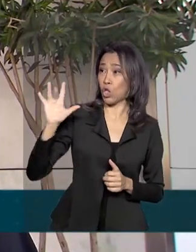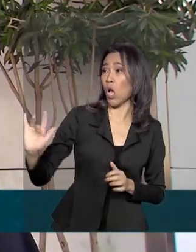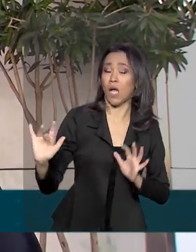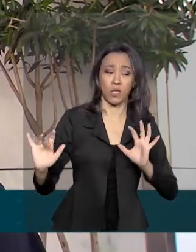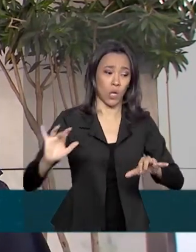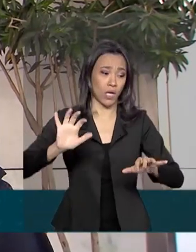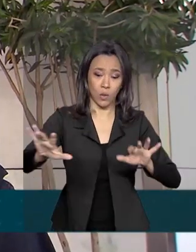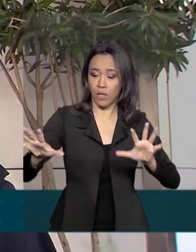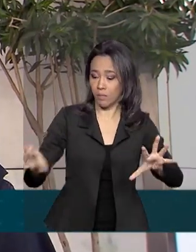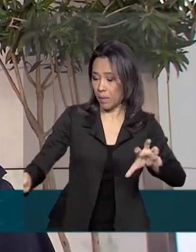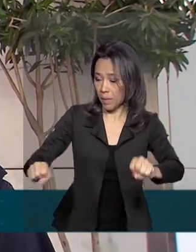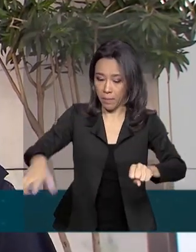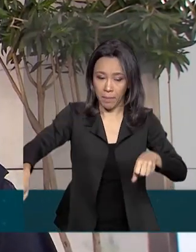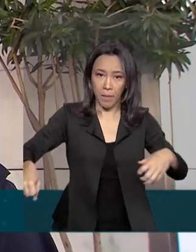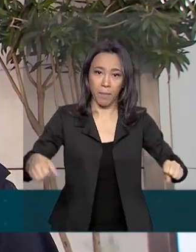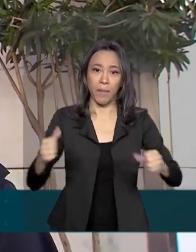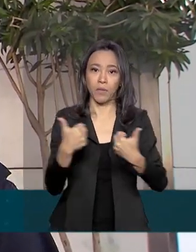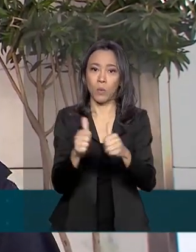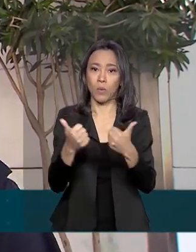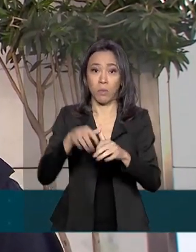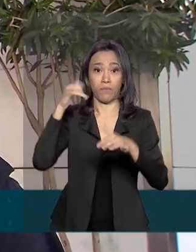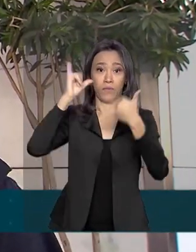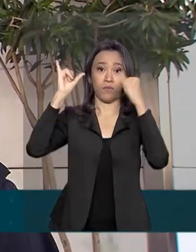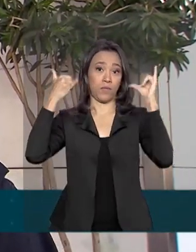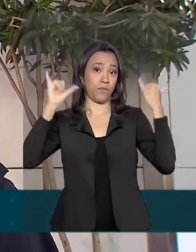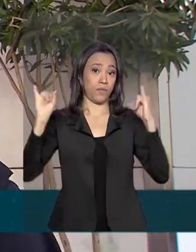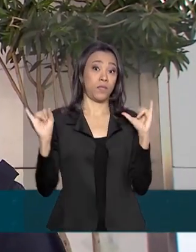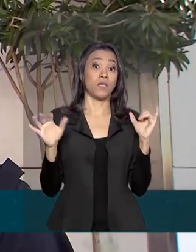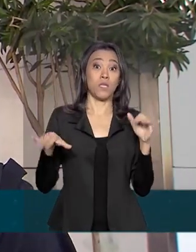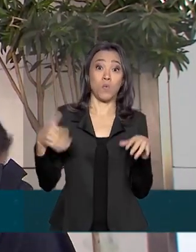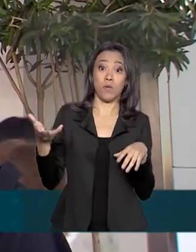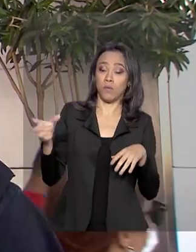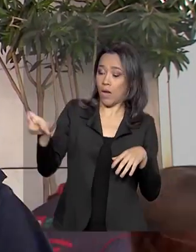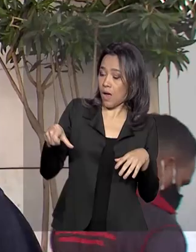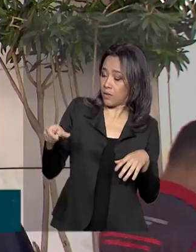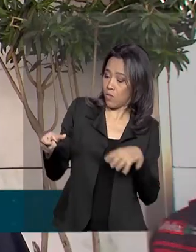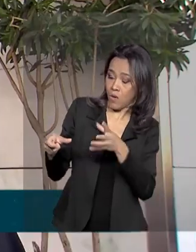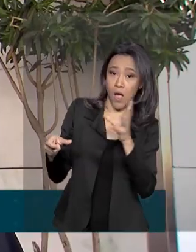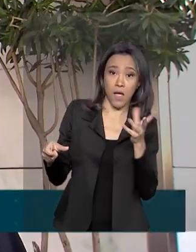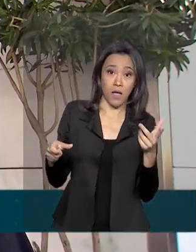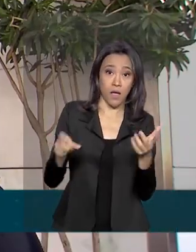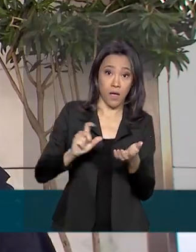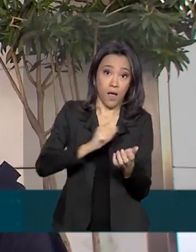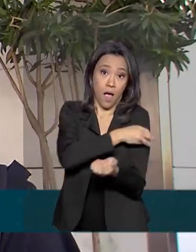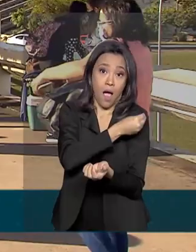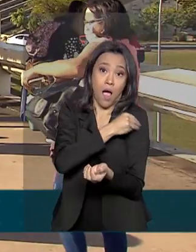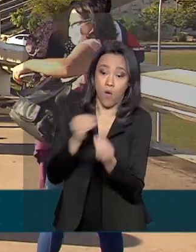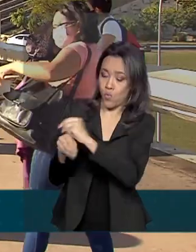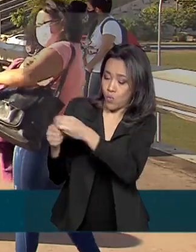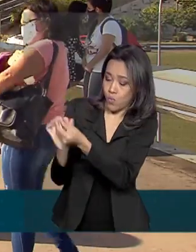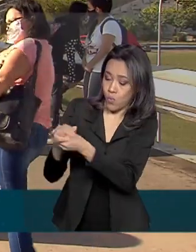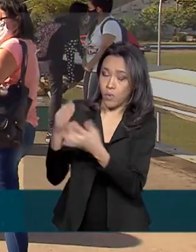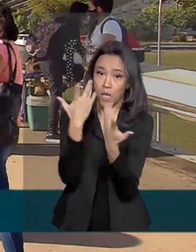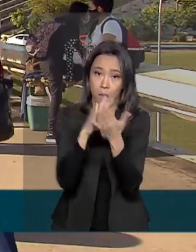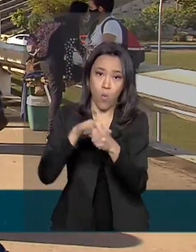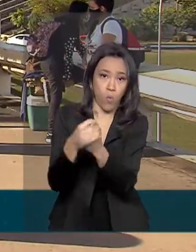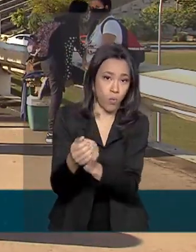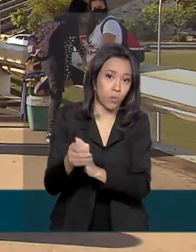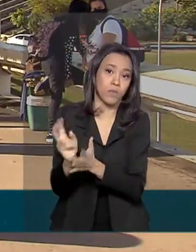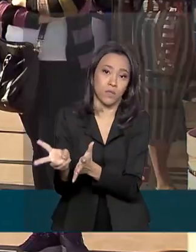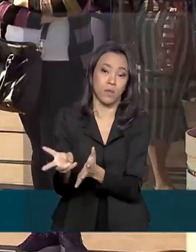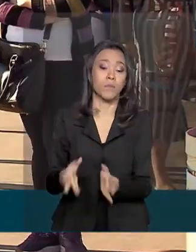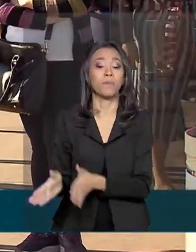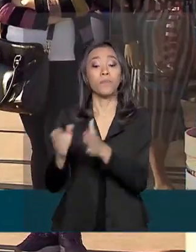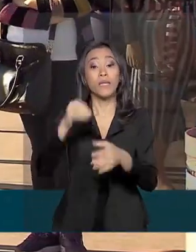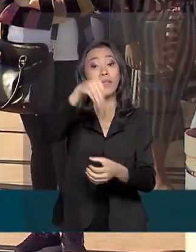no ônibus. E sempre que quando pega no cartão, passa álcool no cartão, na mão e tudo. No transporte coletivo,